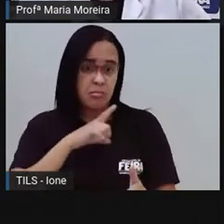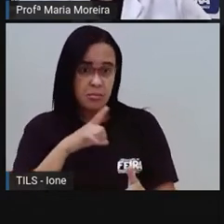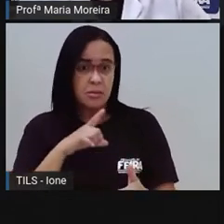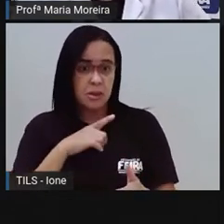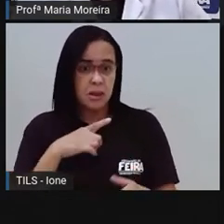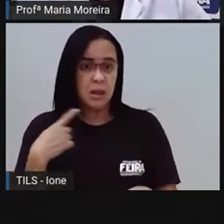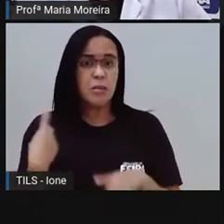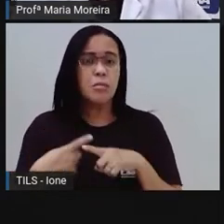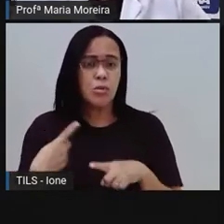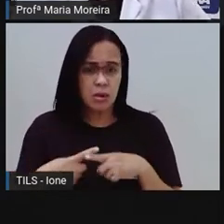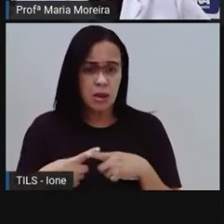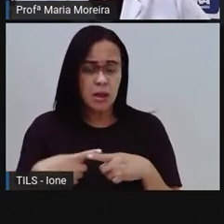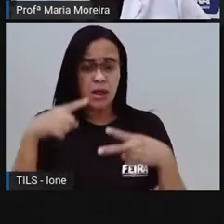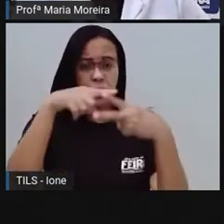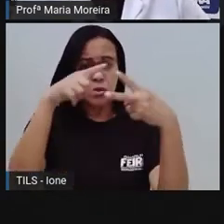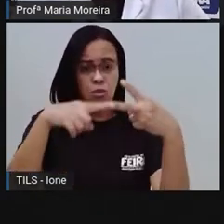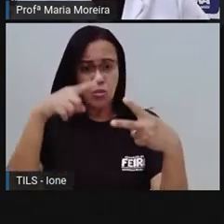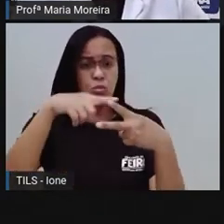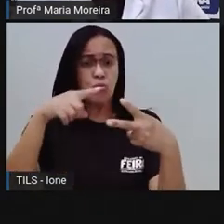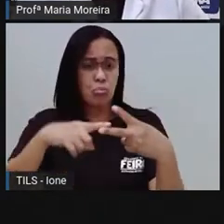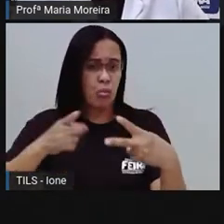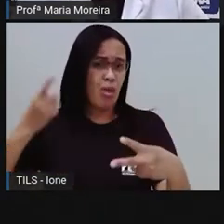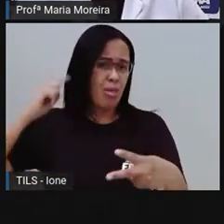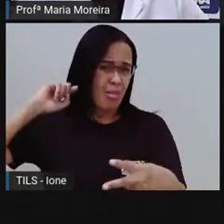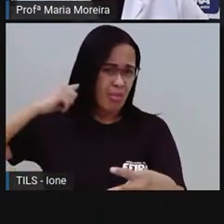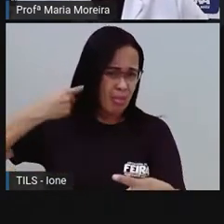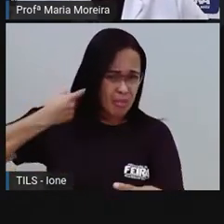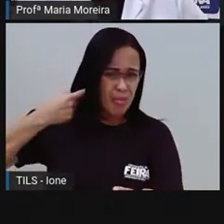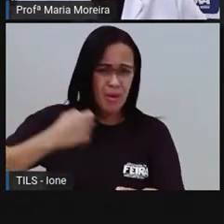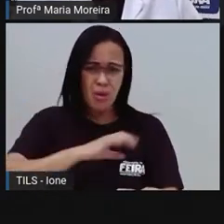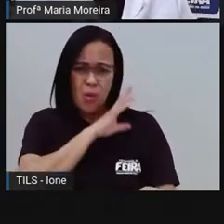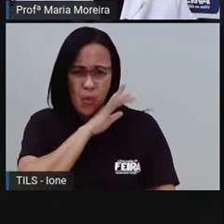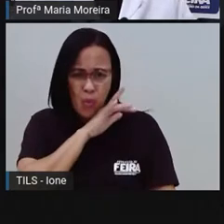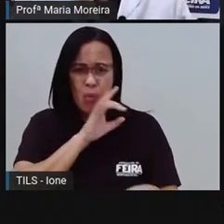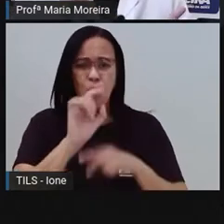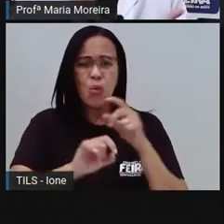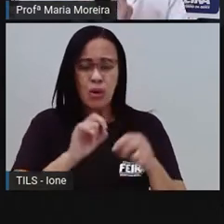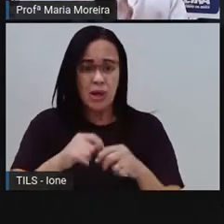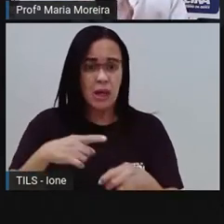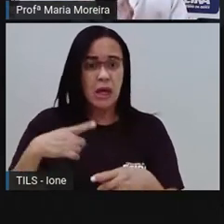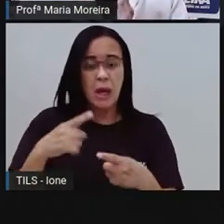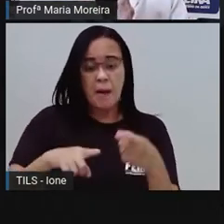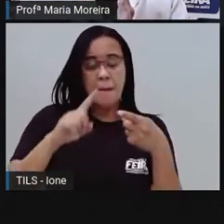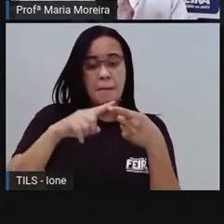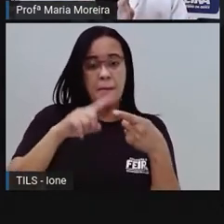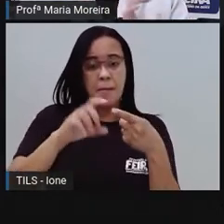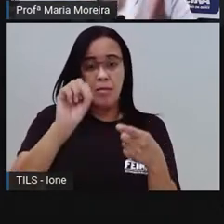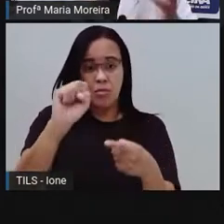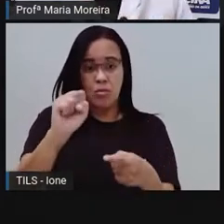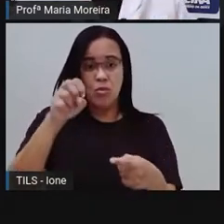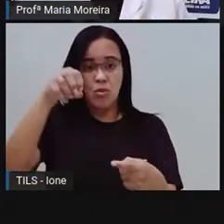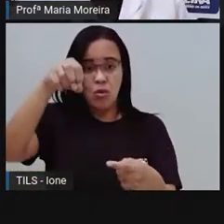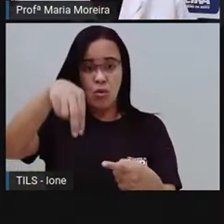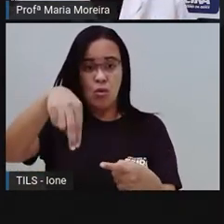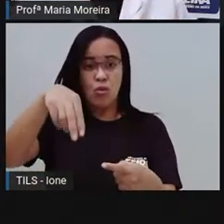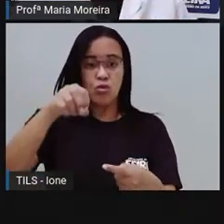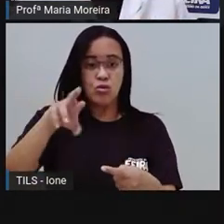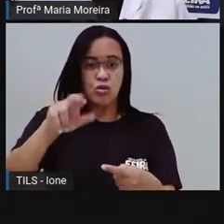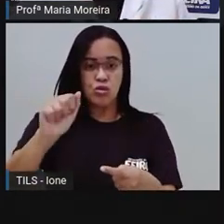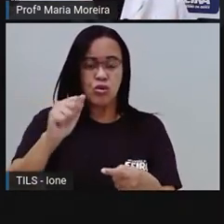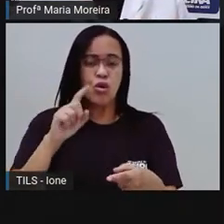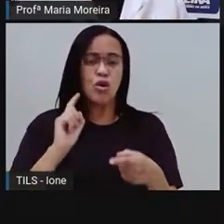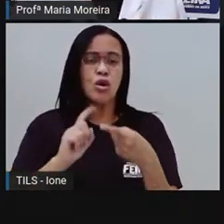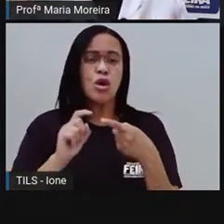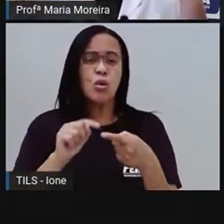Vamos ver? Olha só, poluição sonora. Quem nunca viu o piiip da buzina?